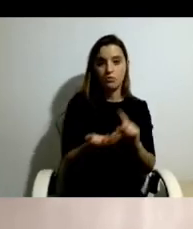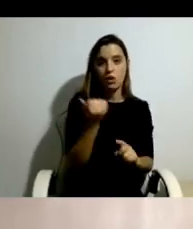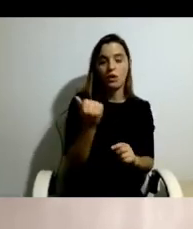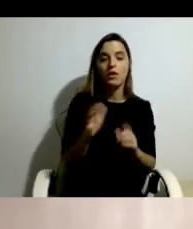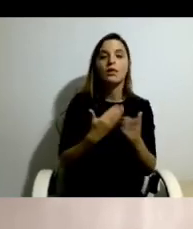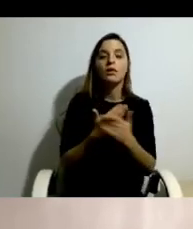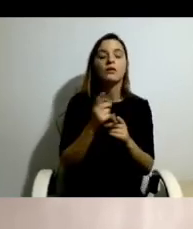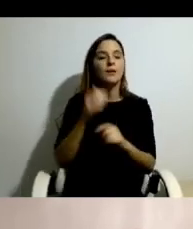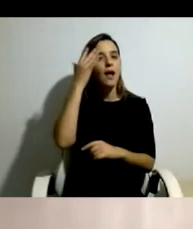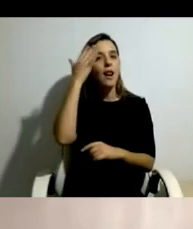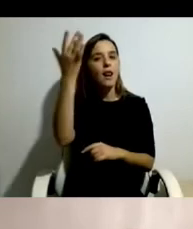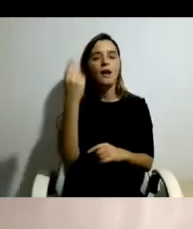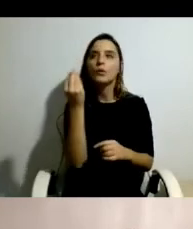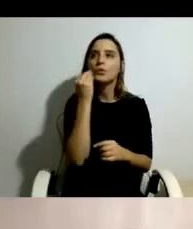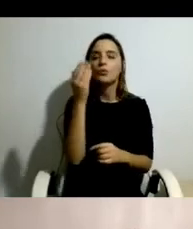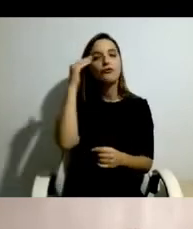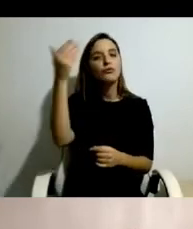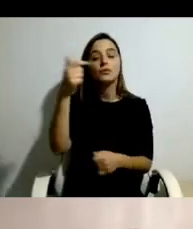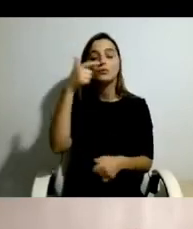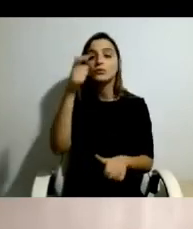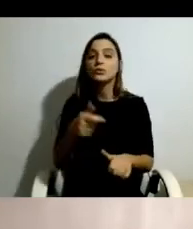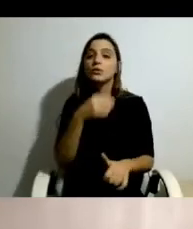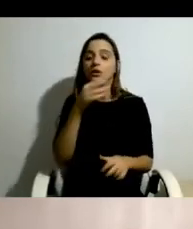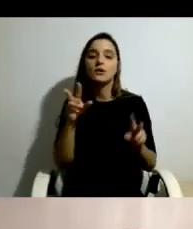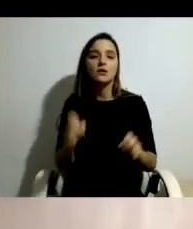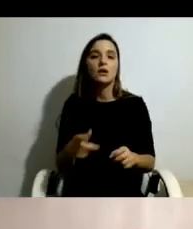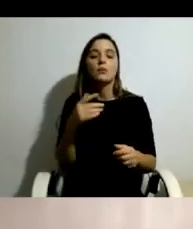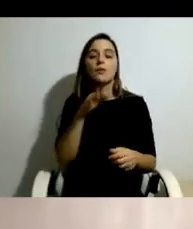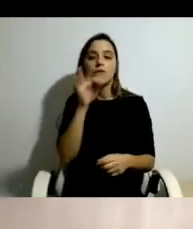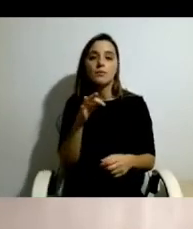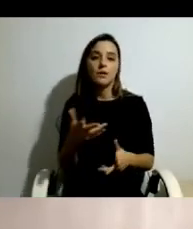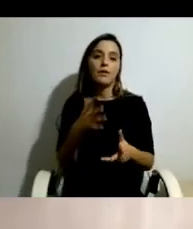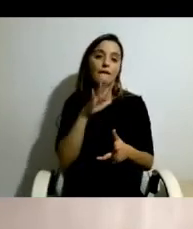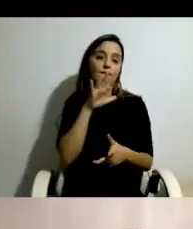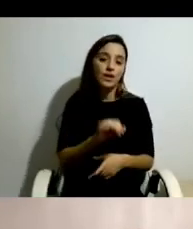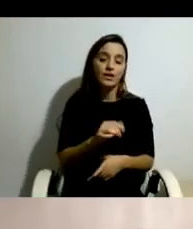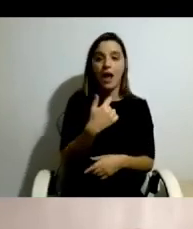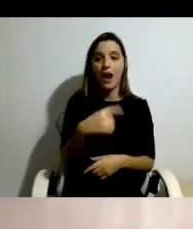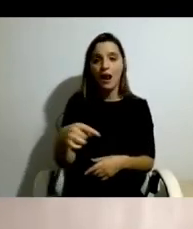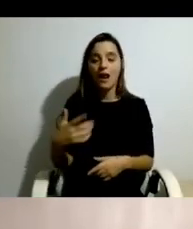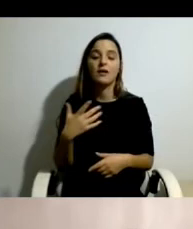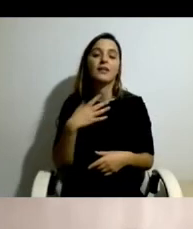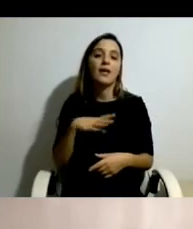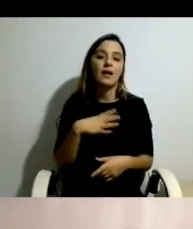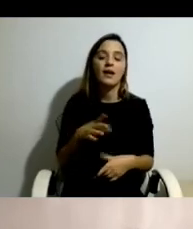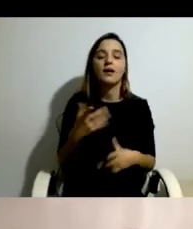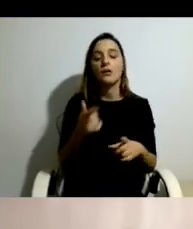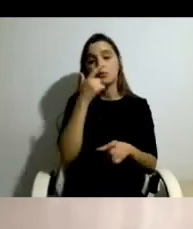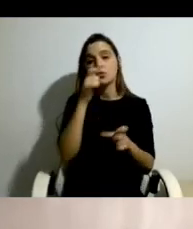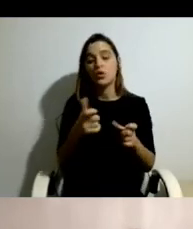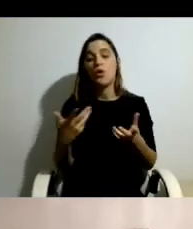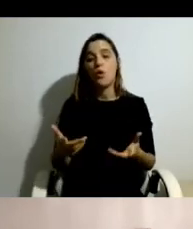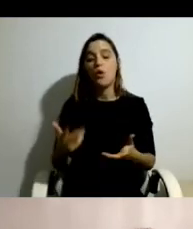futuro. Estas pessoas que falaram em constituir família são todas as pessoas que vivem, que já se